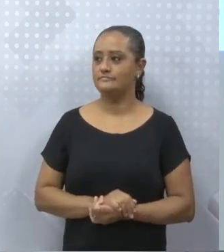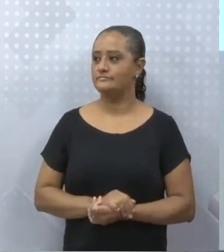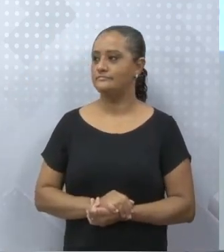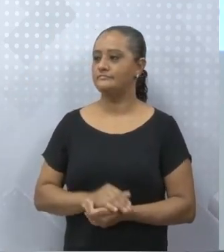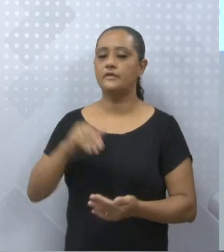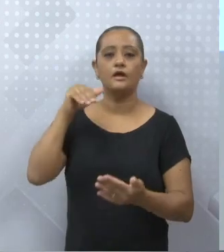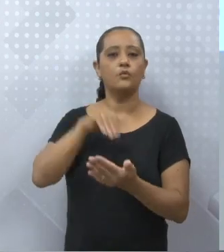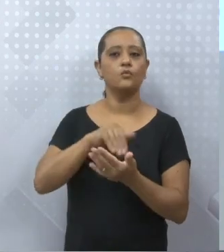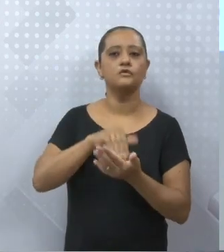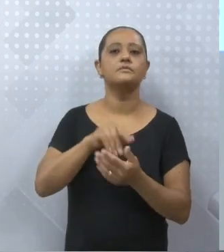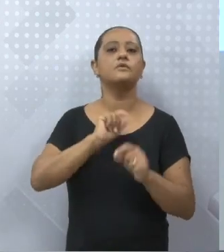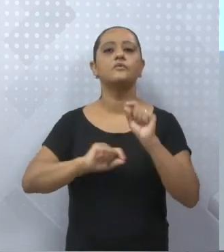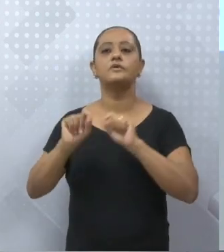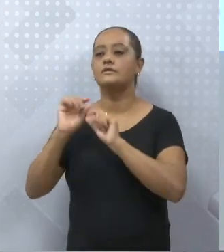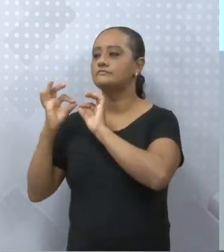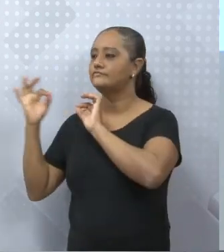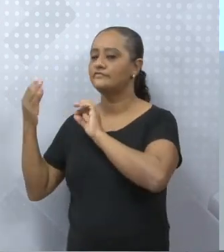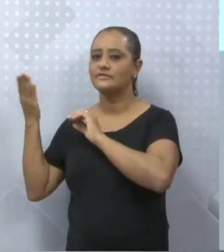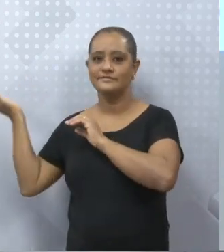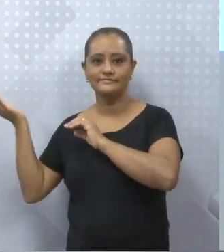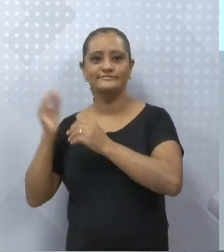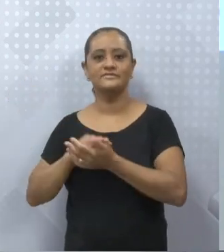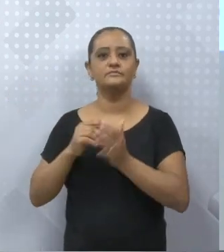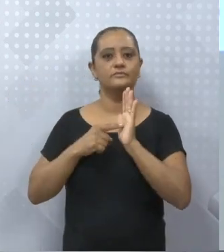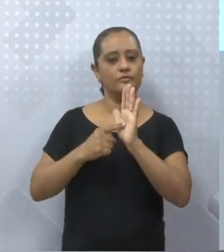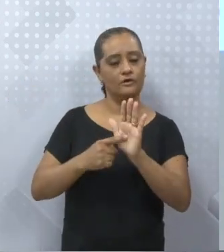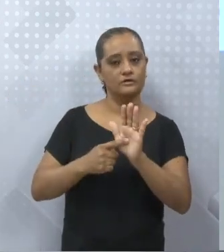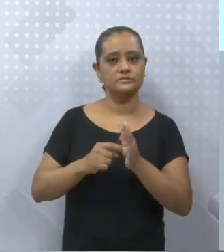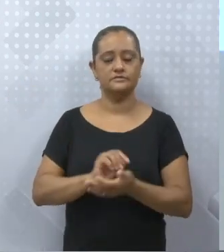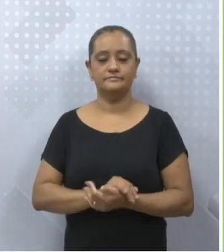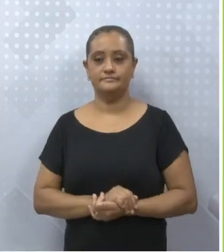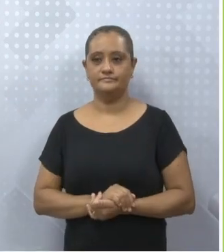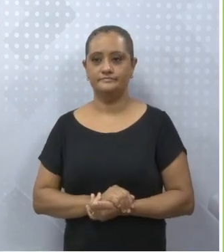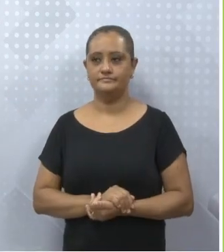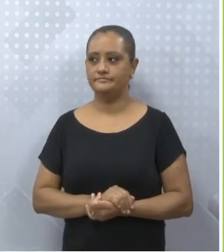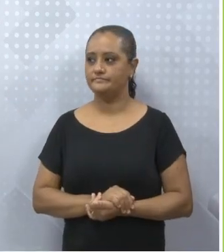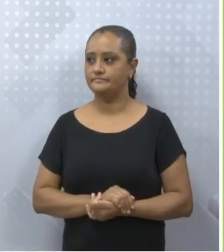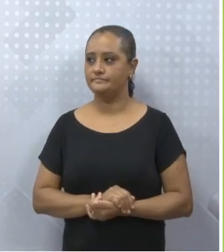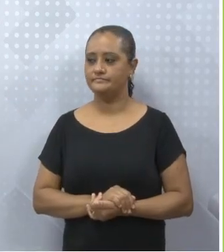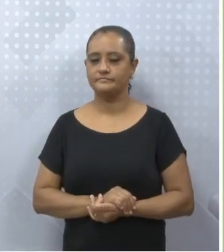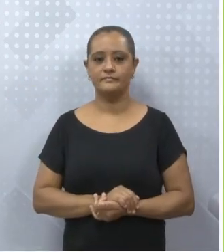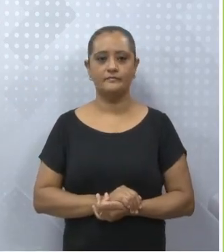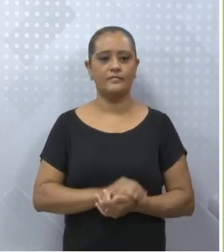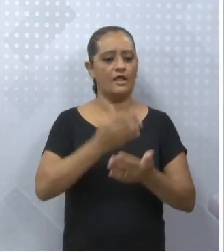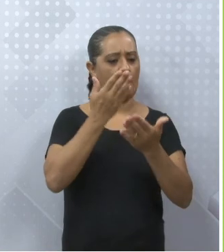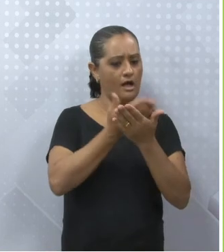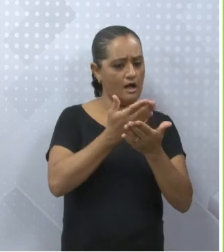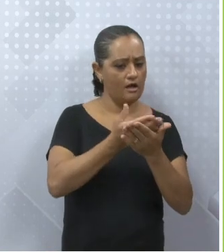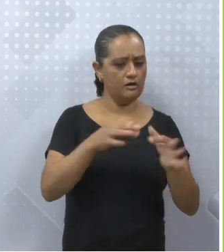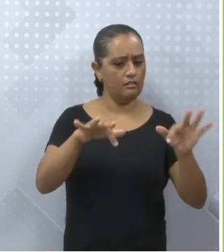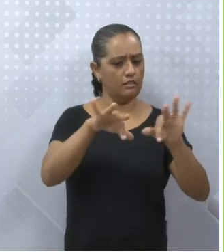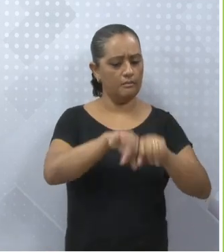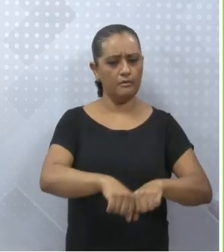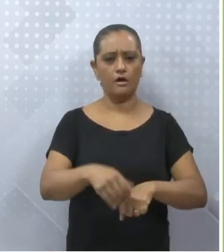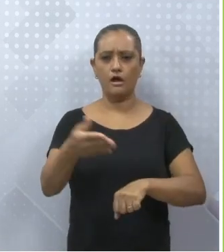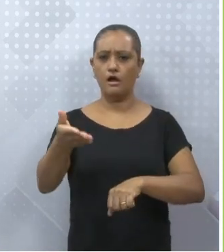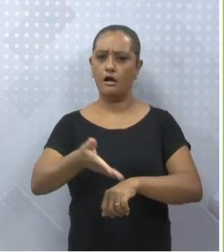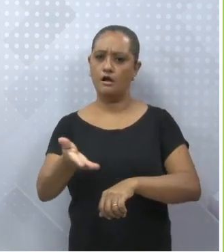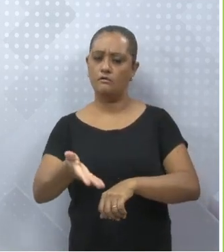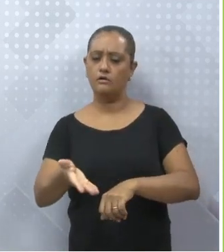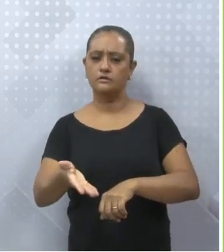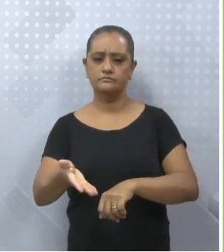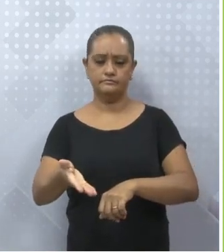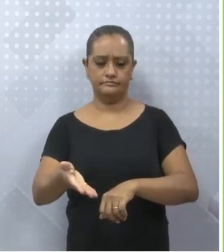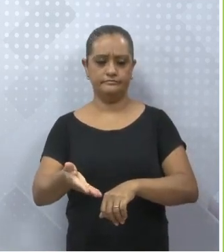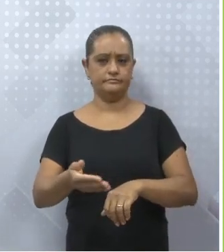bateu bastante, nós já podemos responder agora. Sem a minha interferência. Vamos ver. A aula terminou agora. E aí?